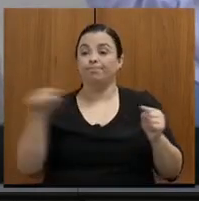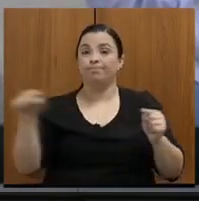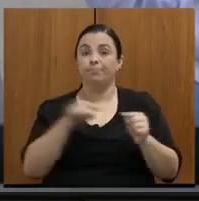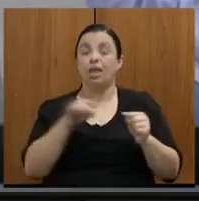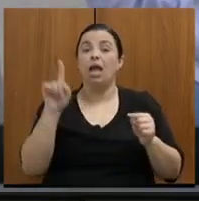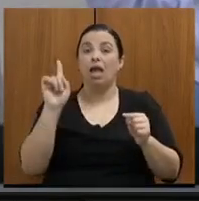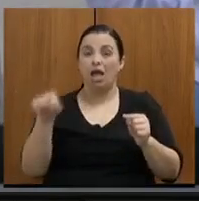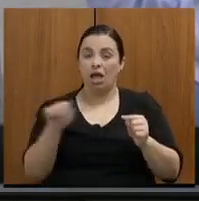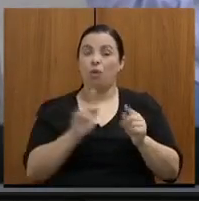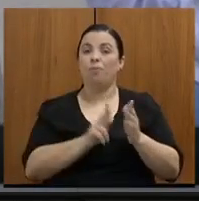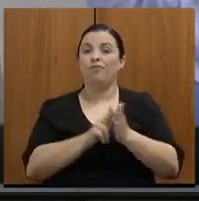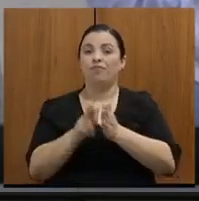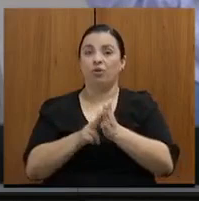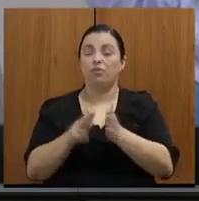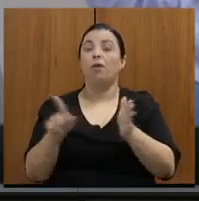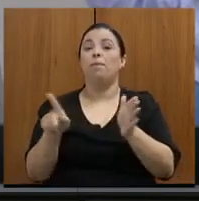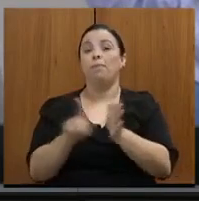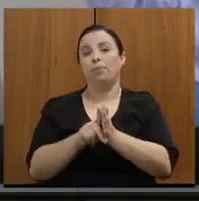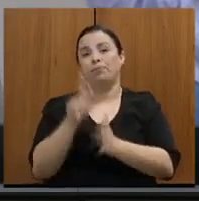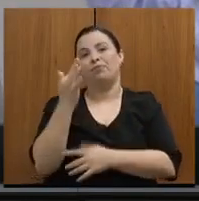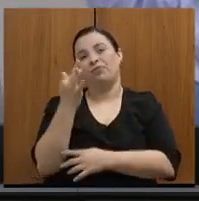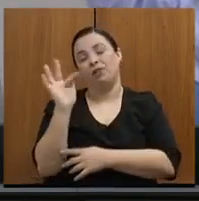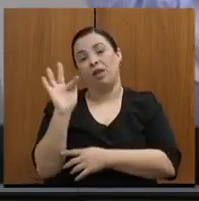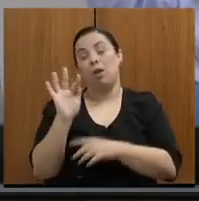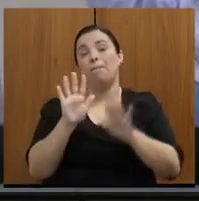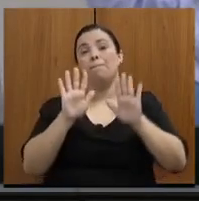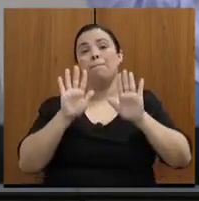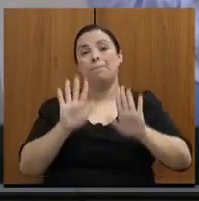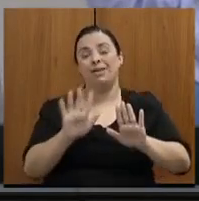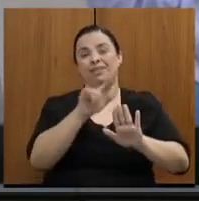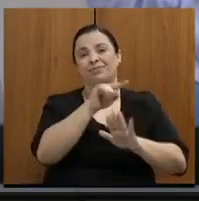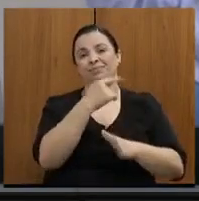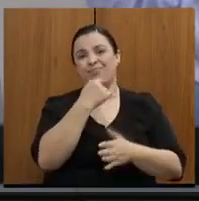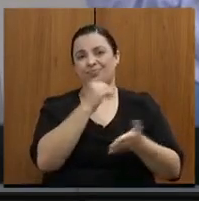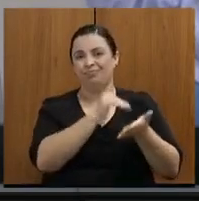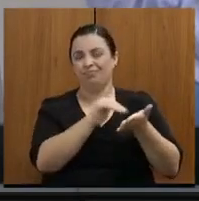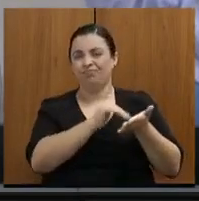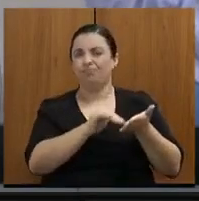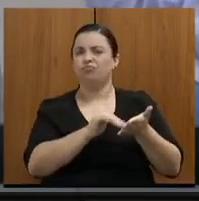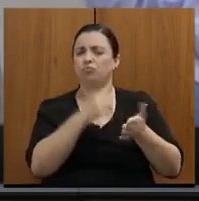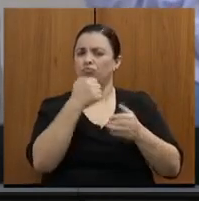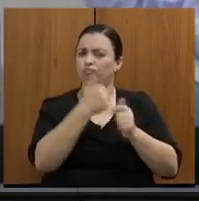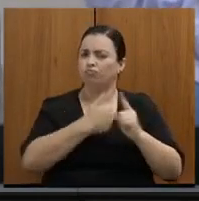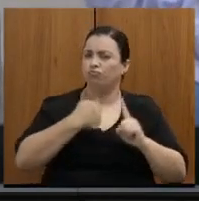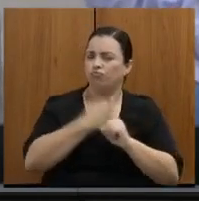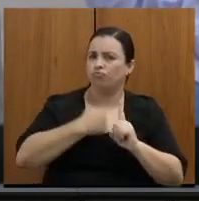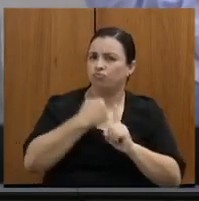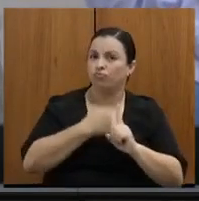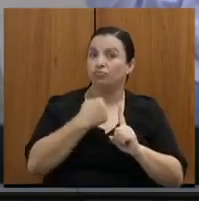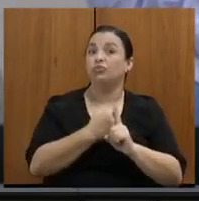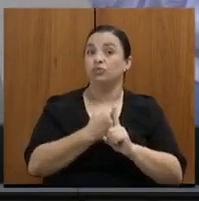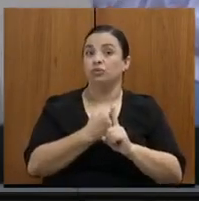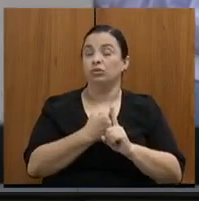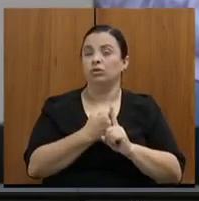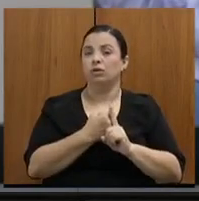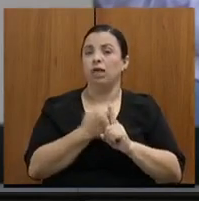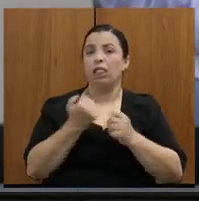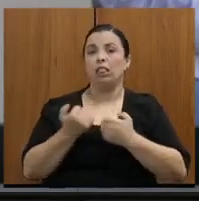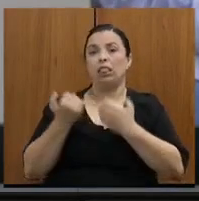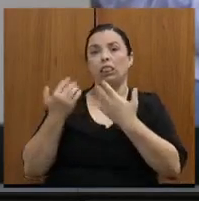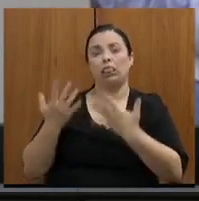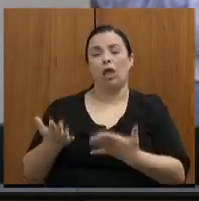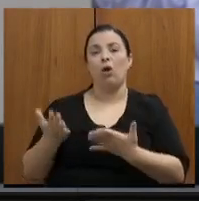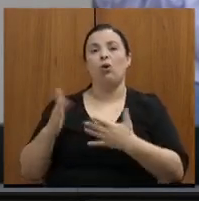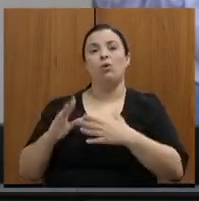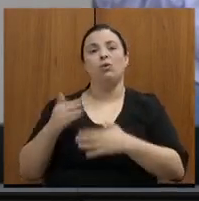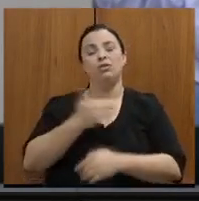federal. Mas o secretário fez valer a autoridade do Estado, da Assembleia